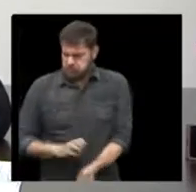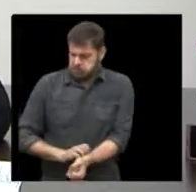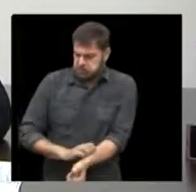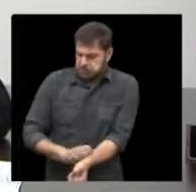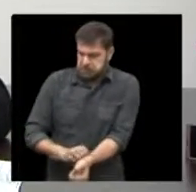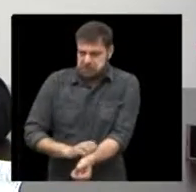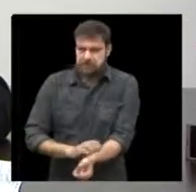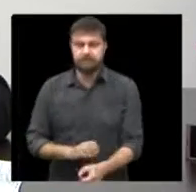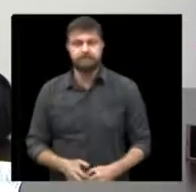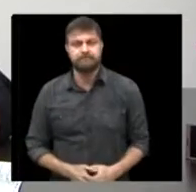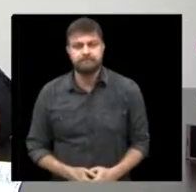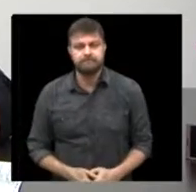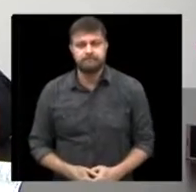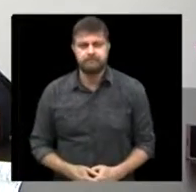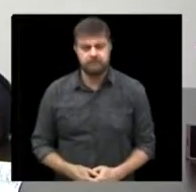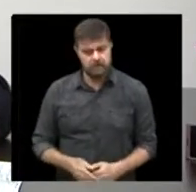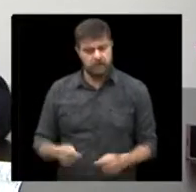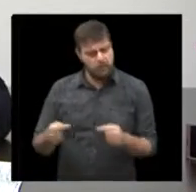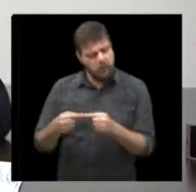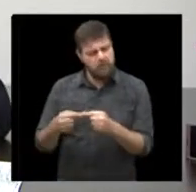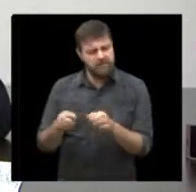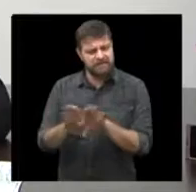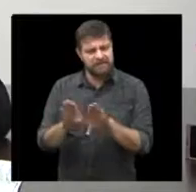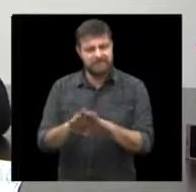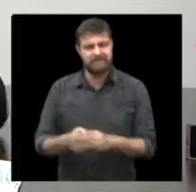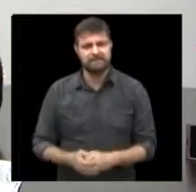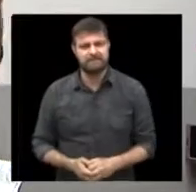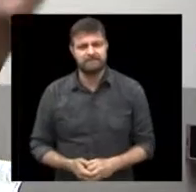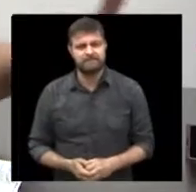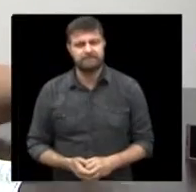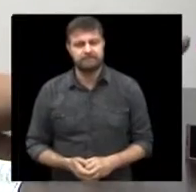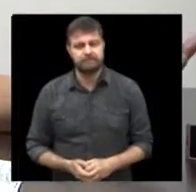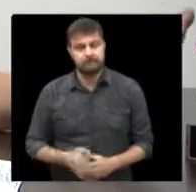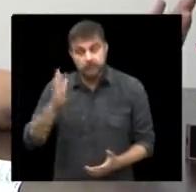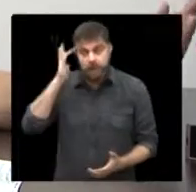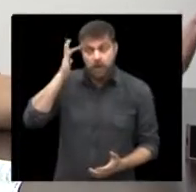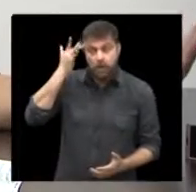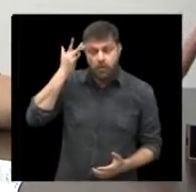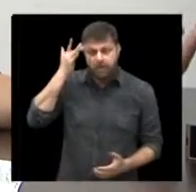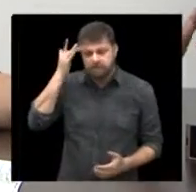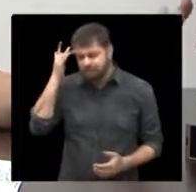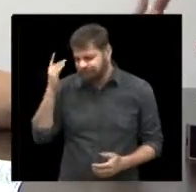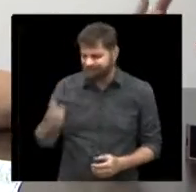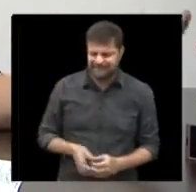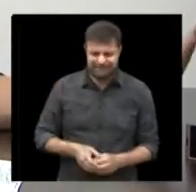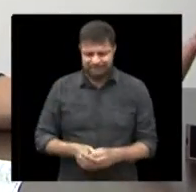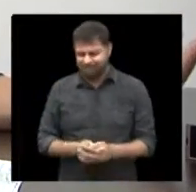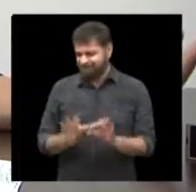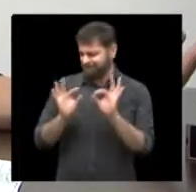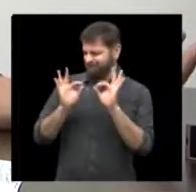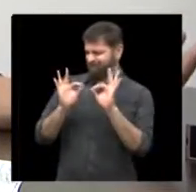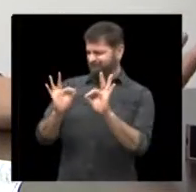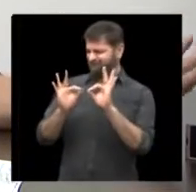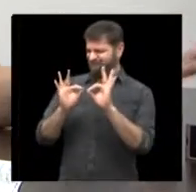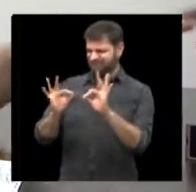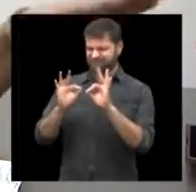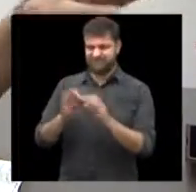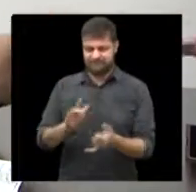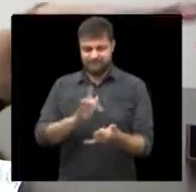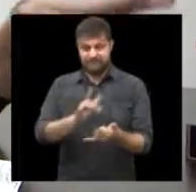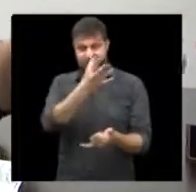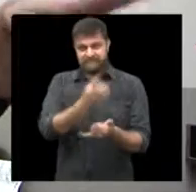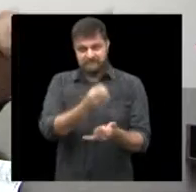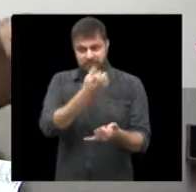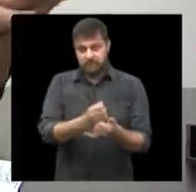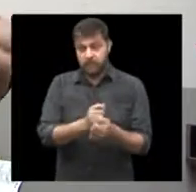vale para isso também e a gente queria falar agora doutor sobre eu acho que é a coqueluche do aplicativo